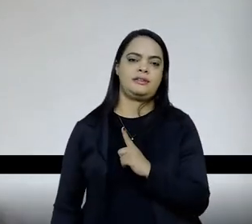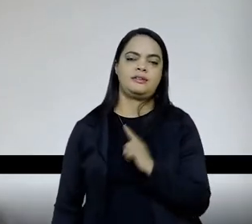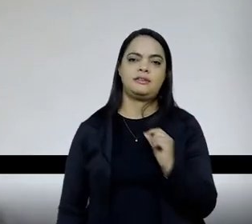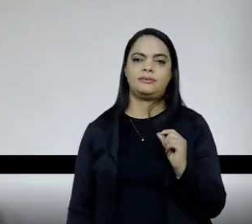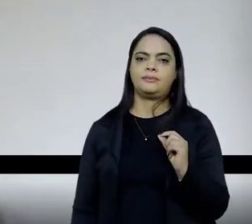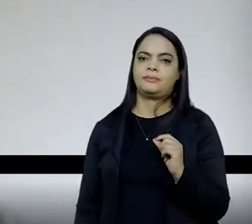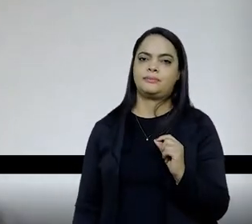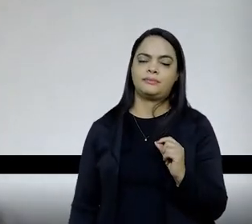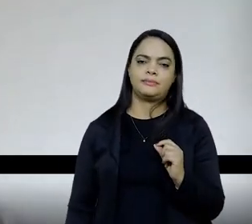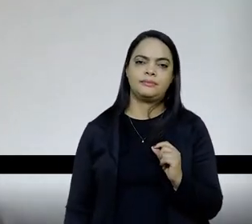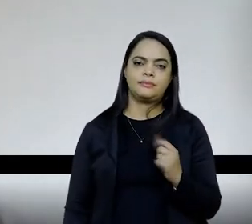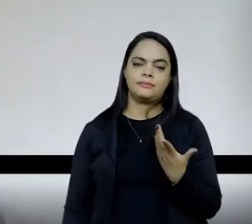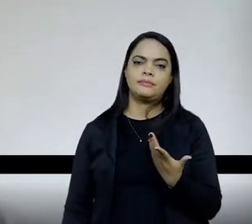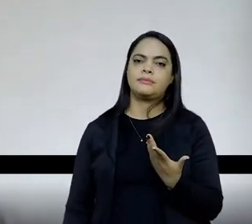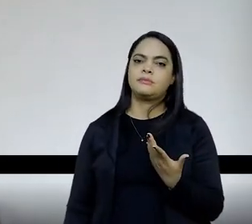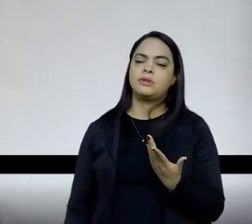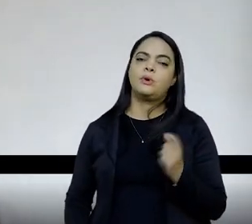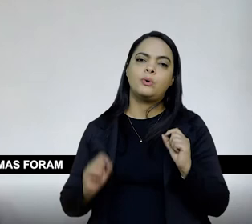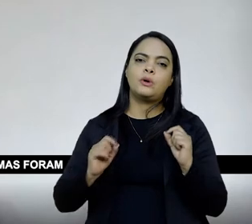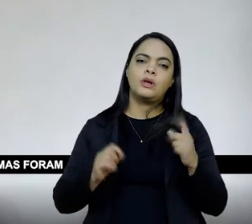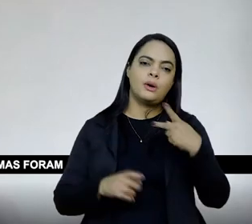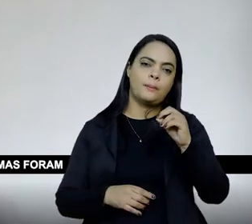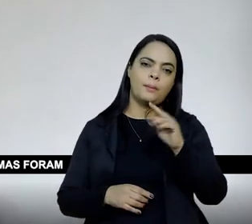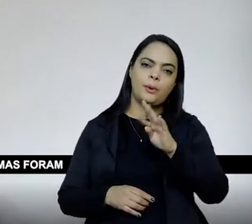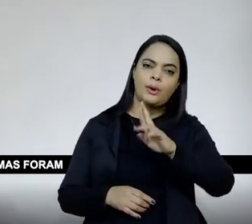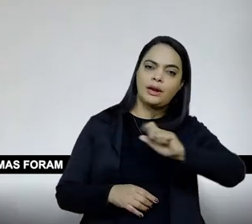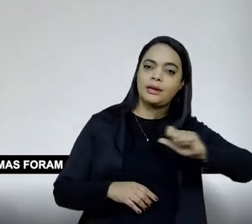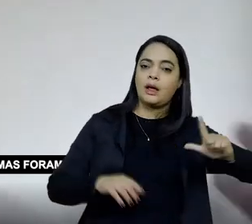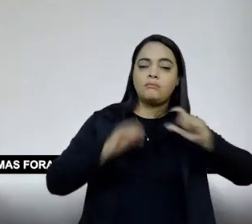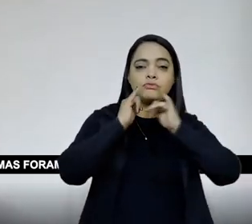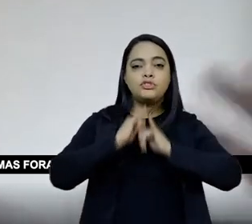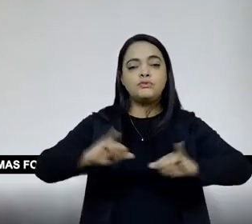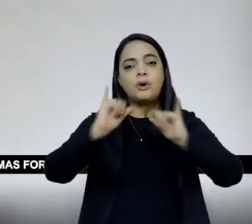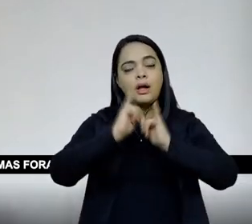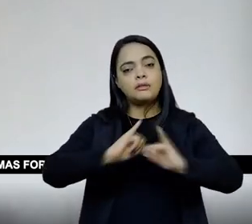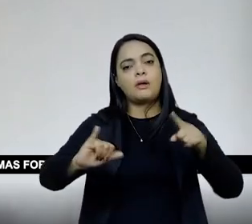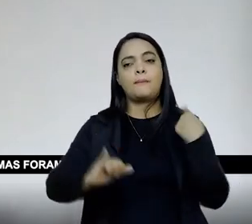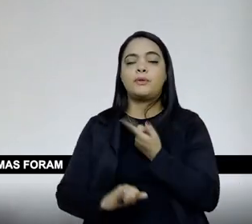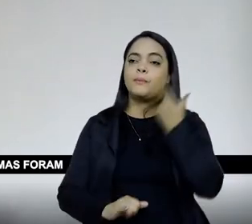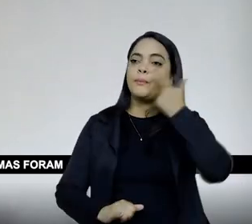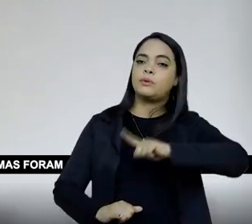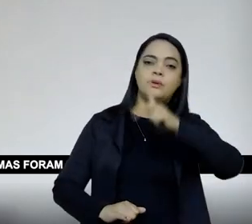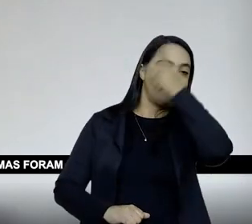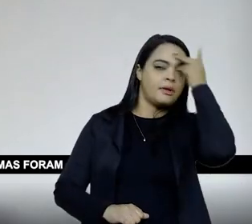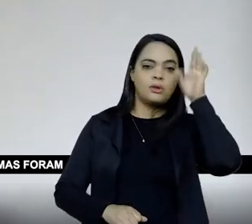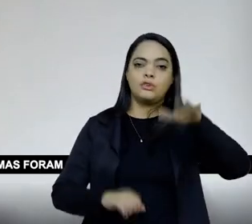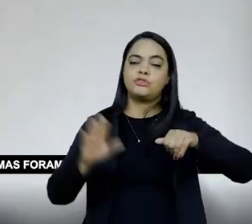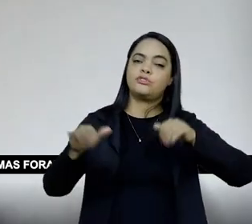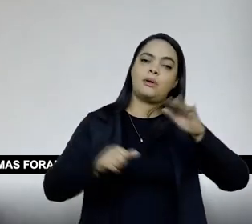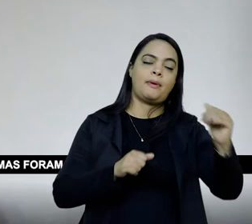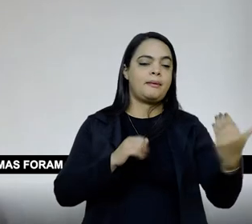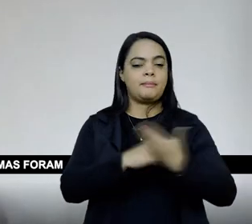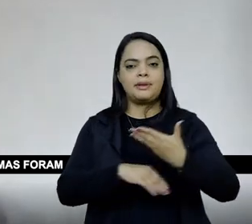capilaridade do portal, que eu acho que isso, inclusive, é importante para que a gente chame as outras pessoas para estar com a gente,